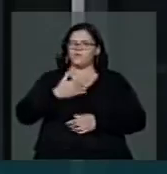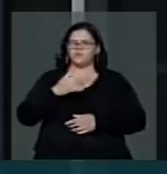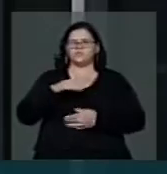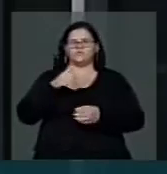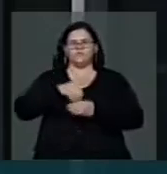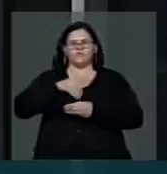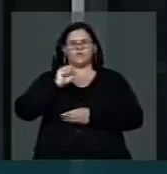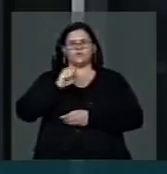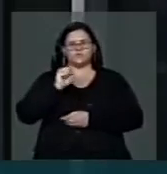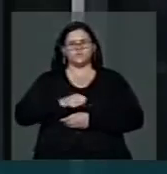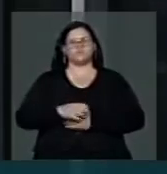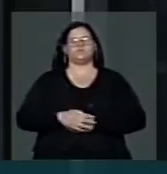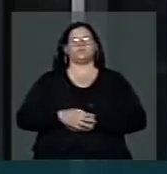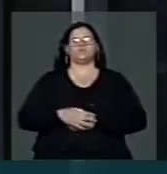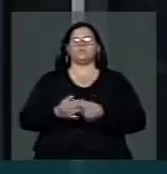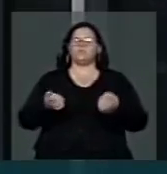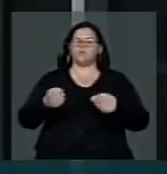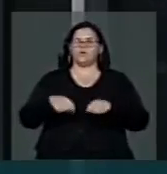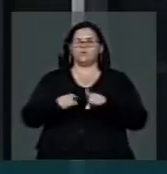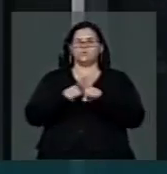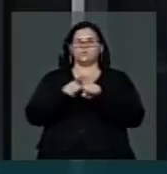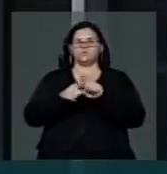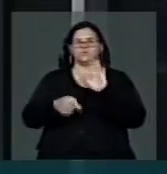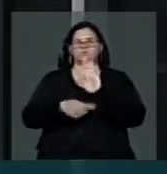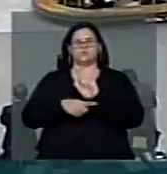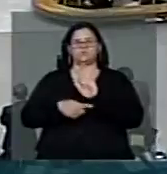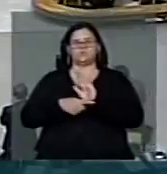que possa atender também a cadeia da cana. A CIDADE BRASIL